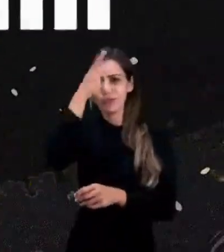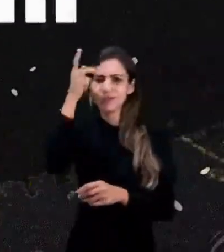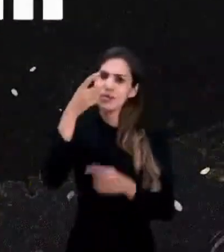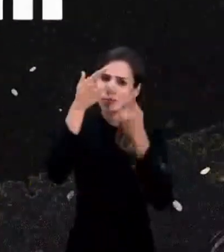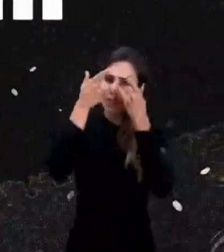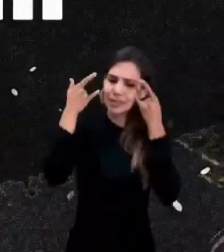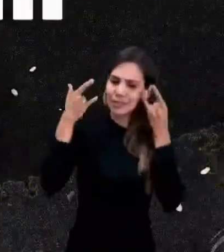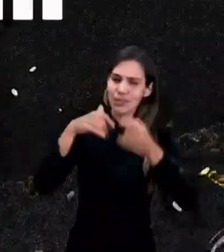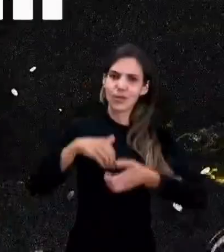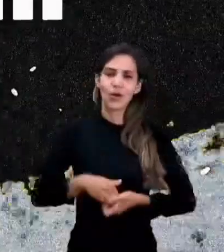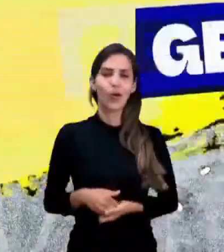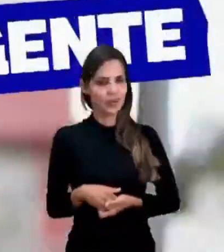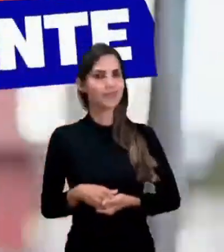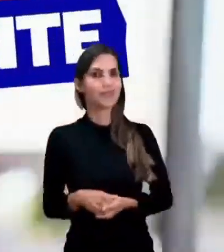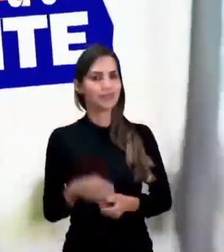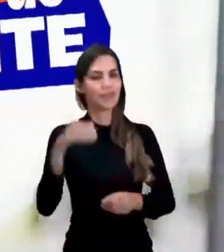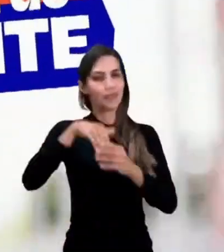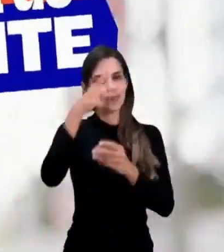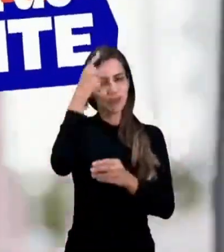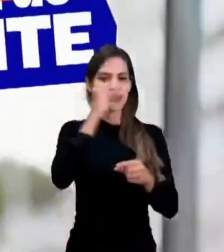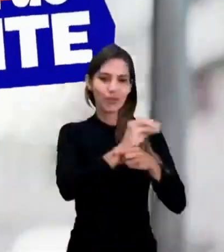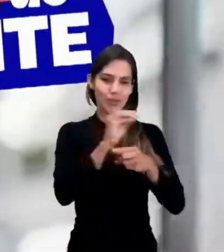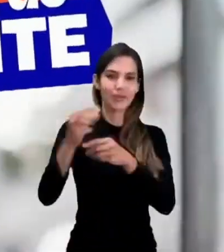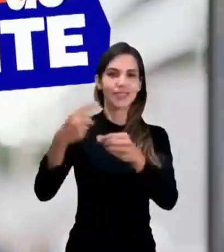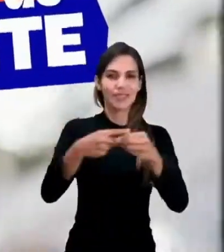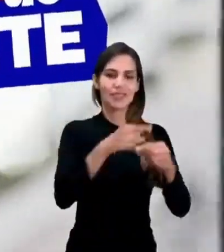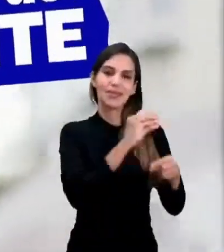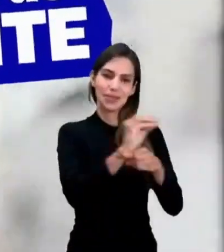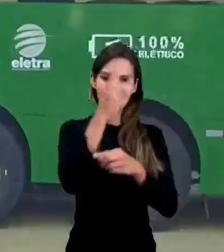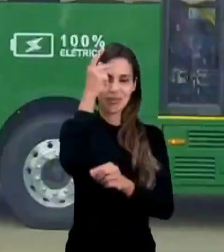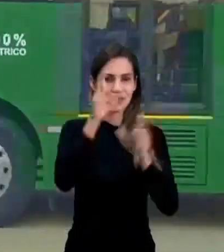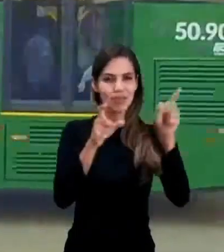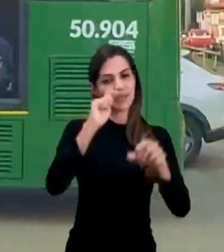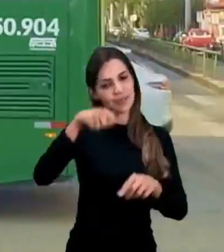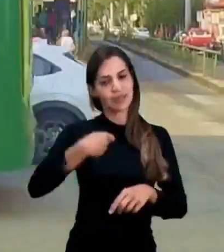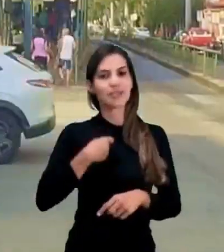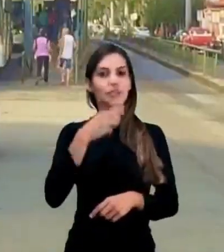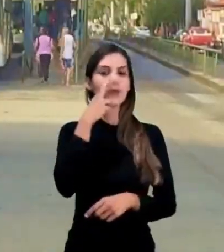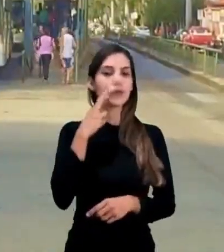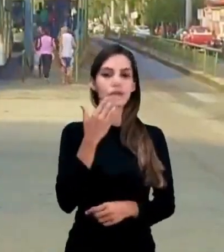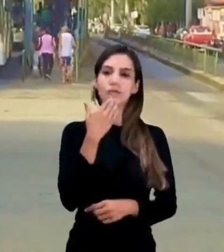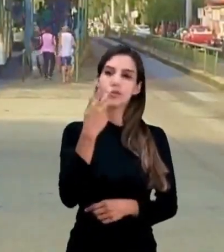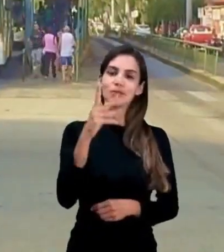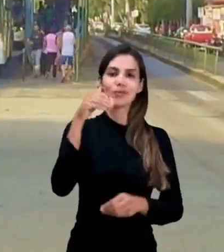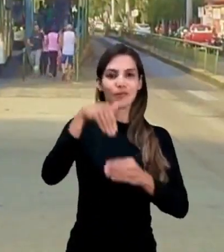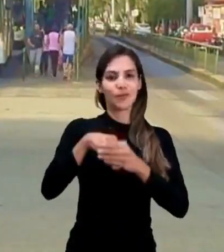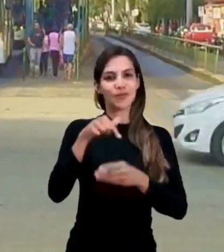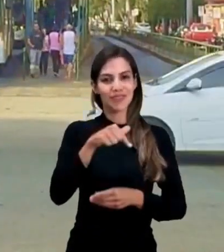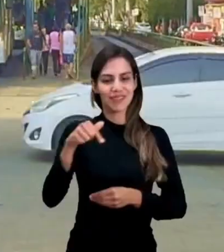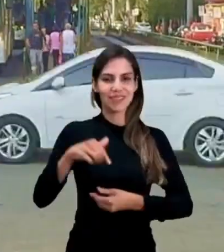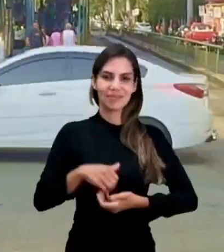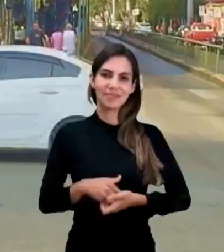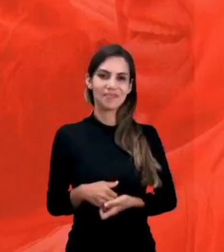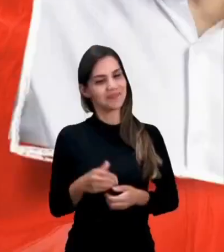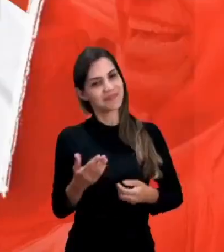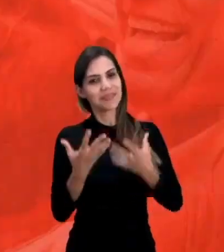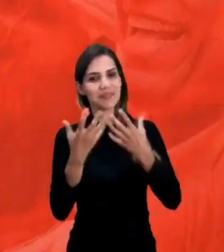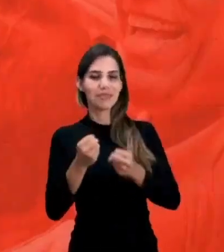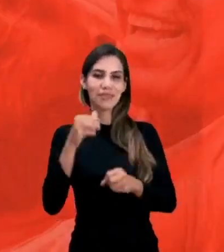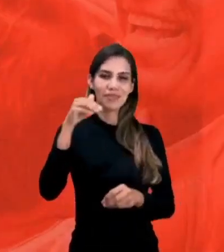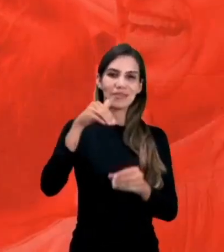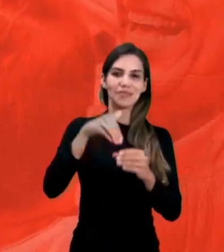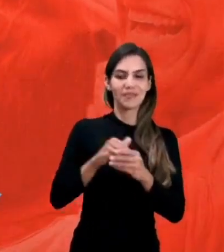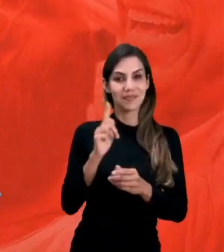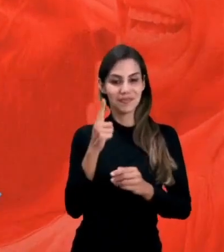engolir Goiânia. Vote em quem cuida da cidade e cuida de gente. Eu sou o Rogério, peço seu voto 77. Vamos